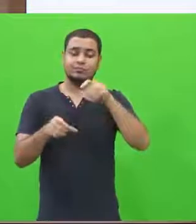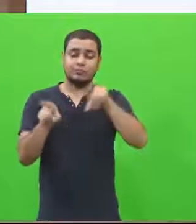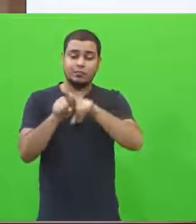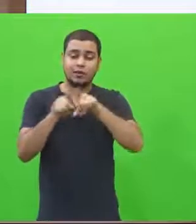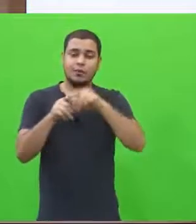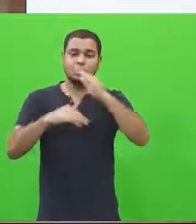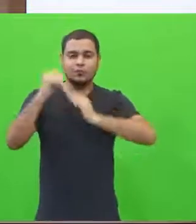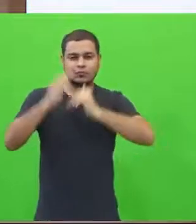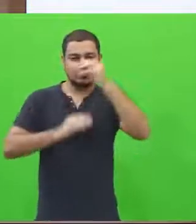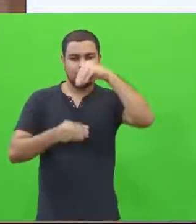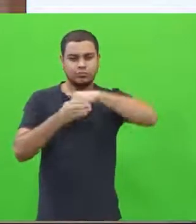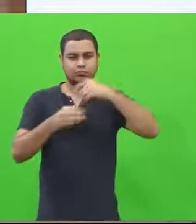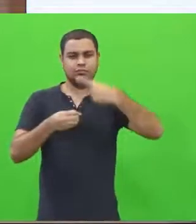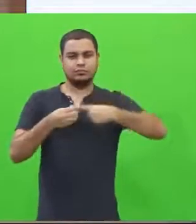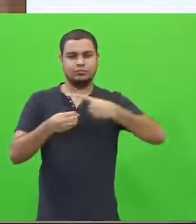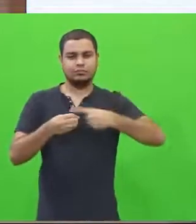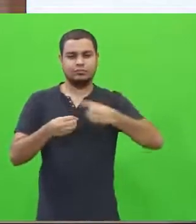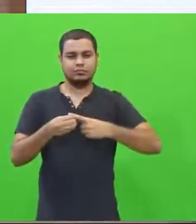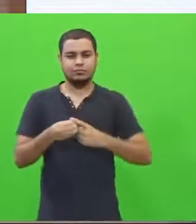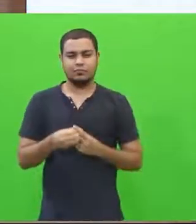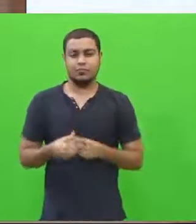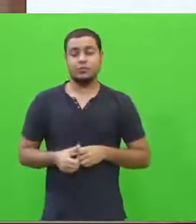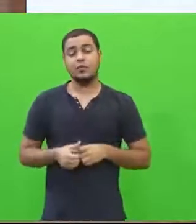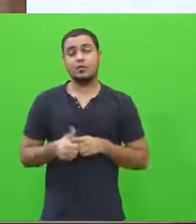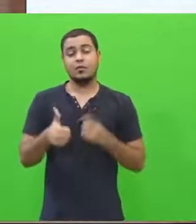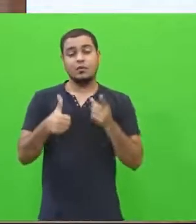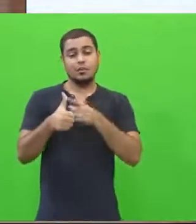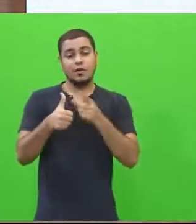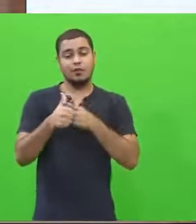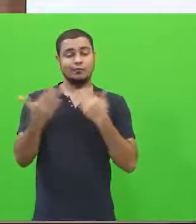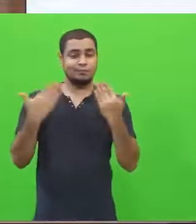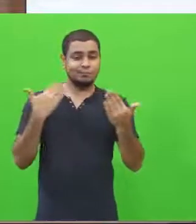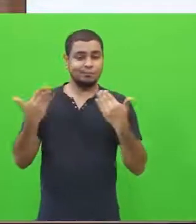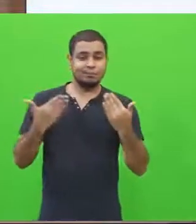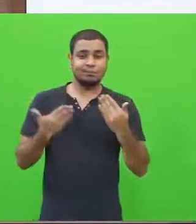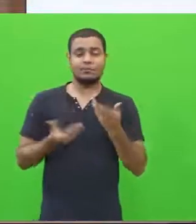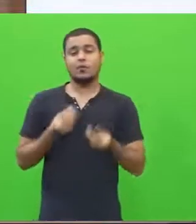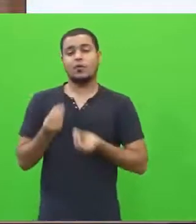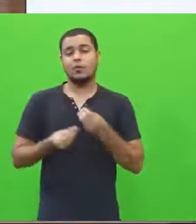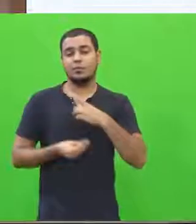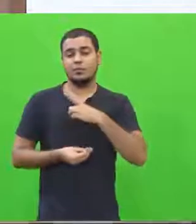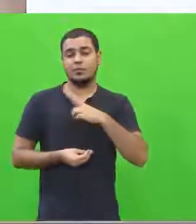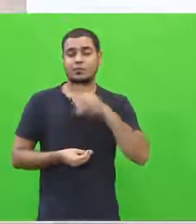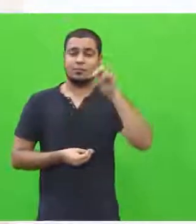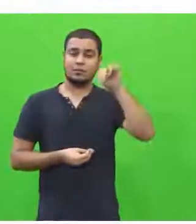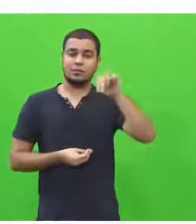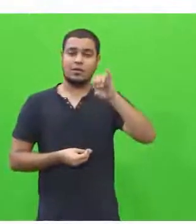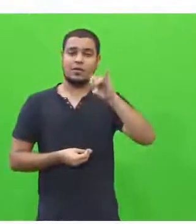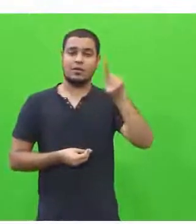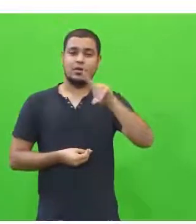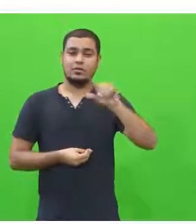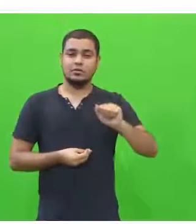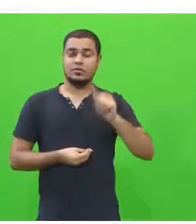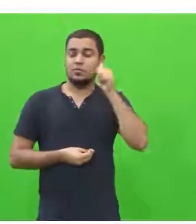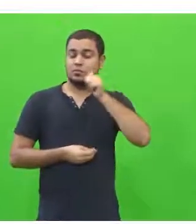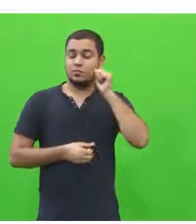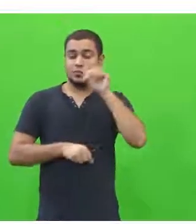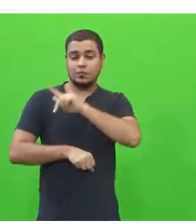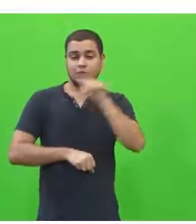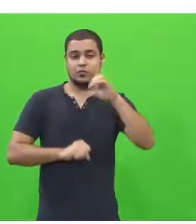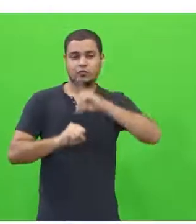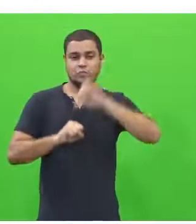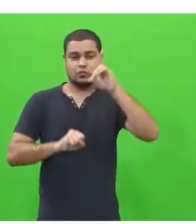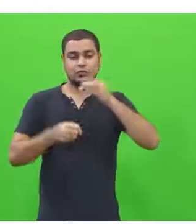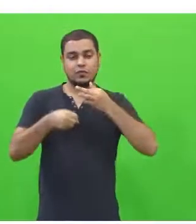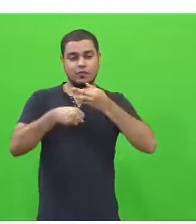municípios. Para este primeiro Bate-Papo Com, nós temos Neisa Teixeira, professora doutora pela